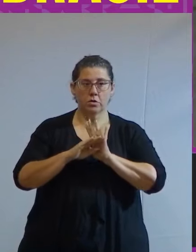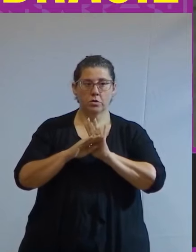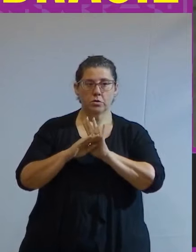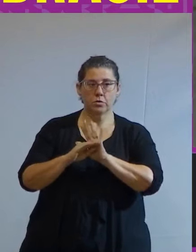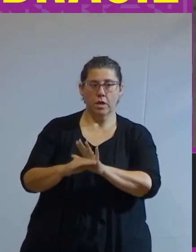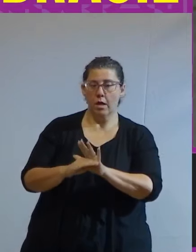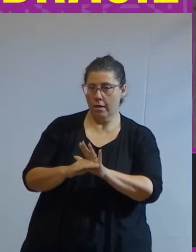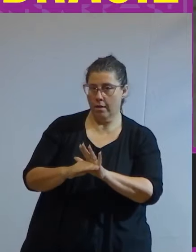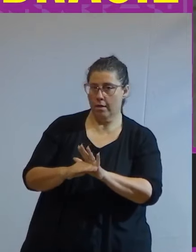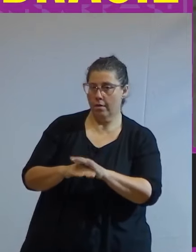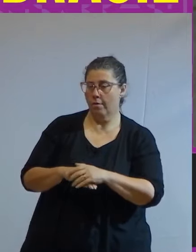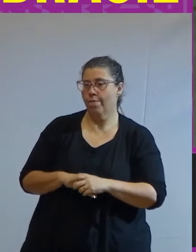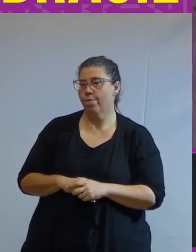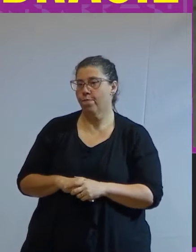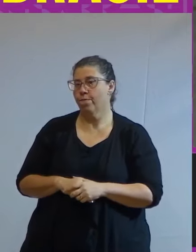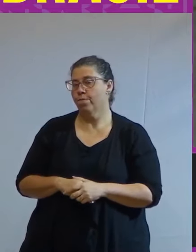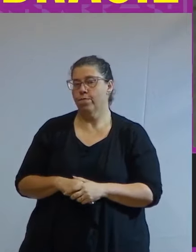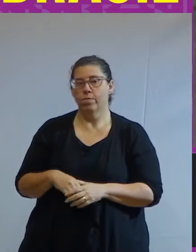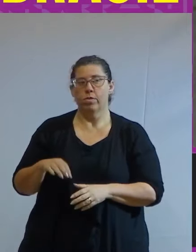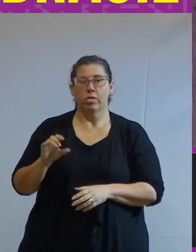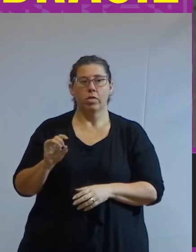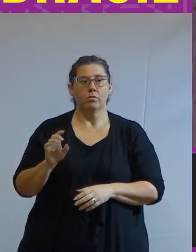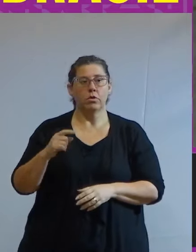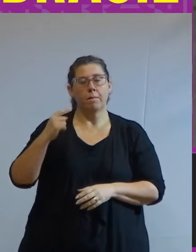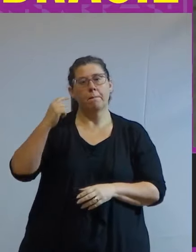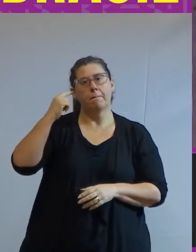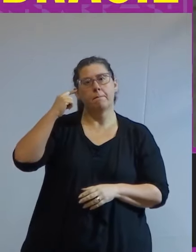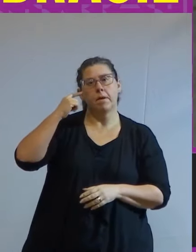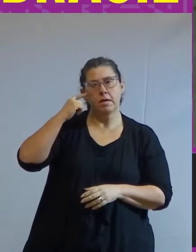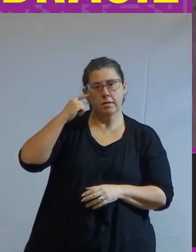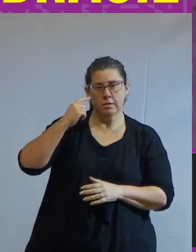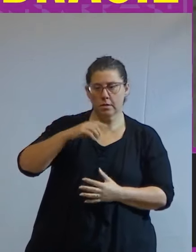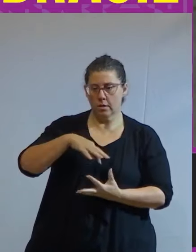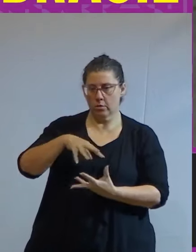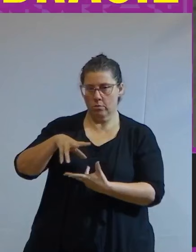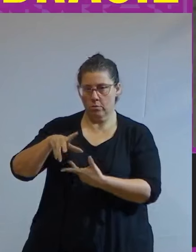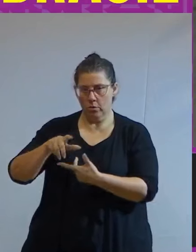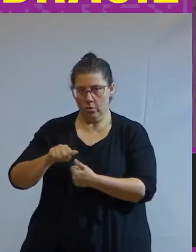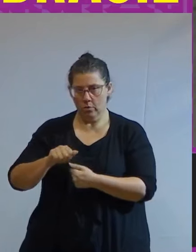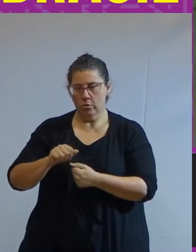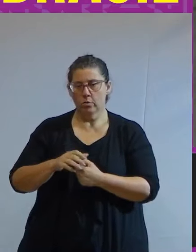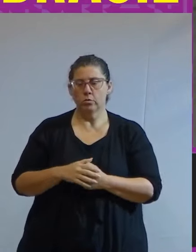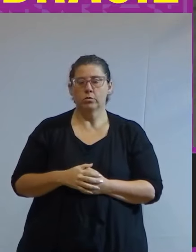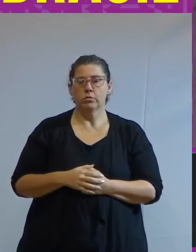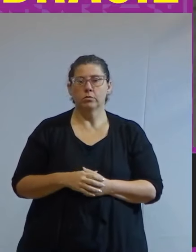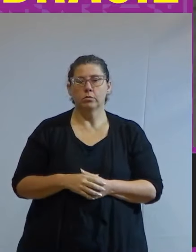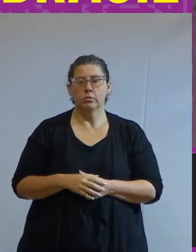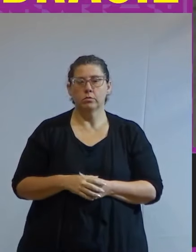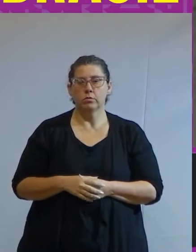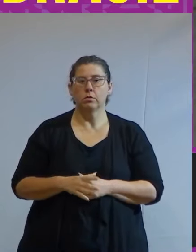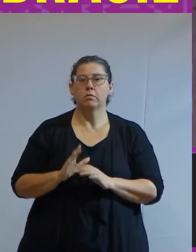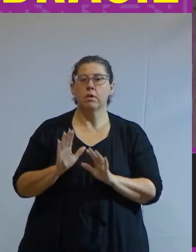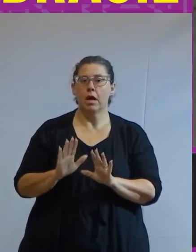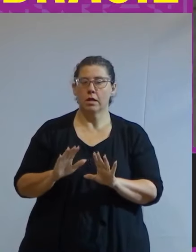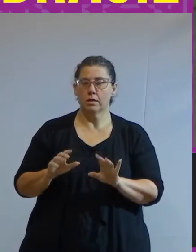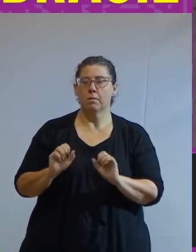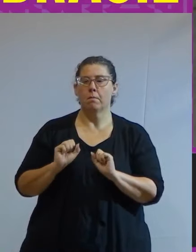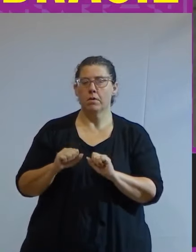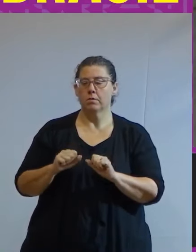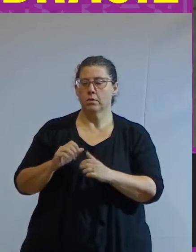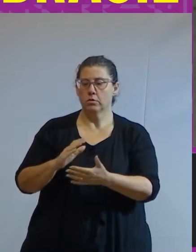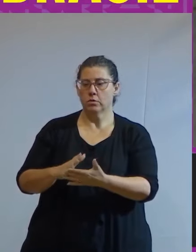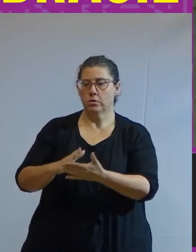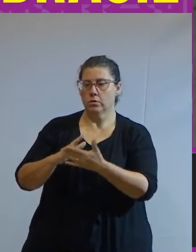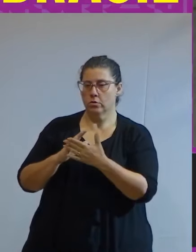não só a pensar o nosso mundo ou esse país mas possam nos